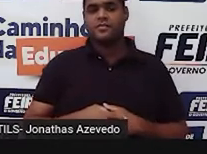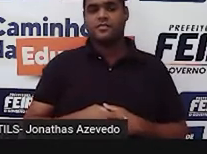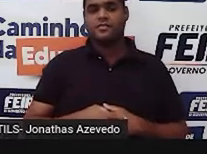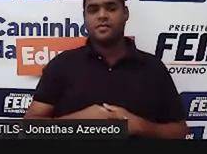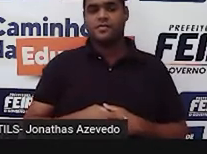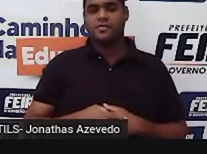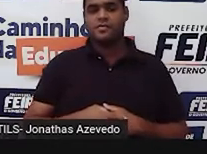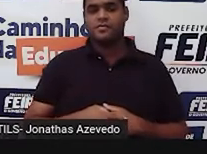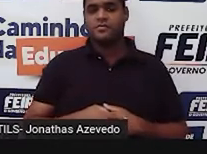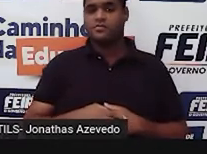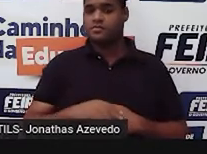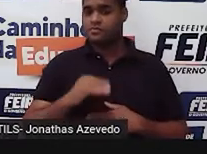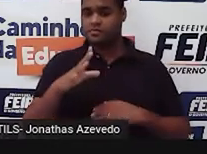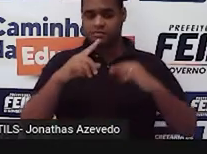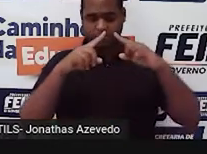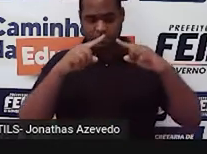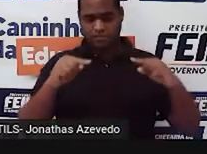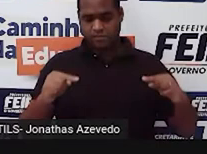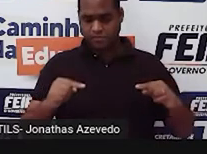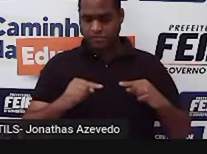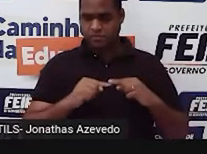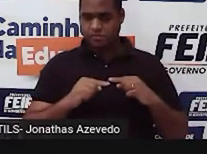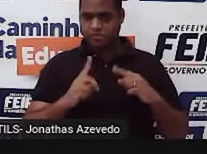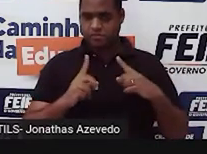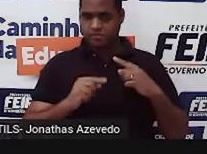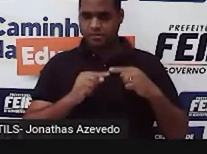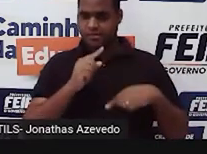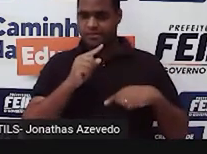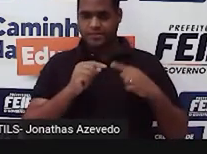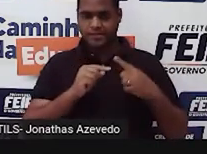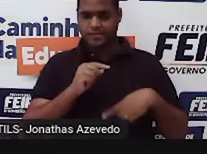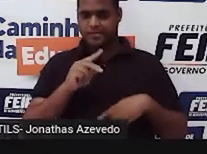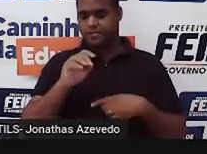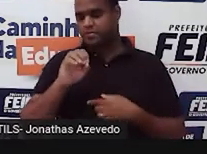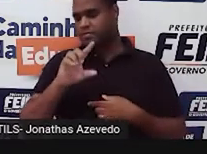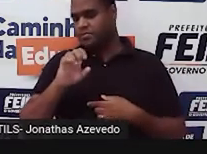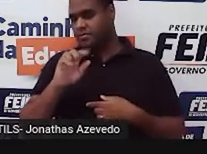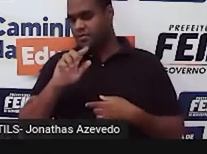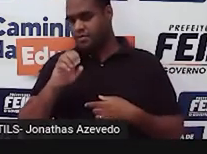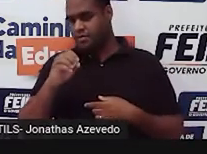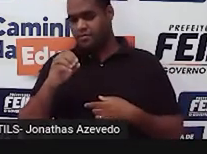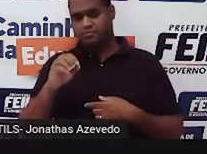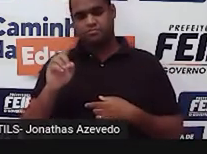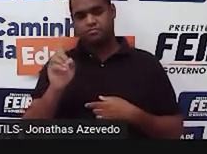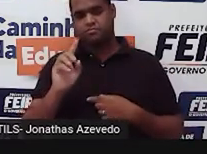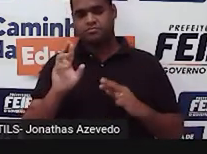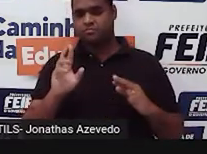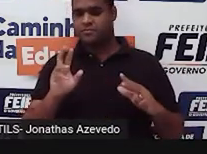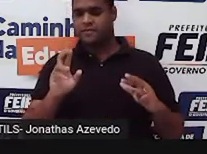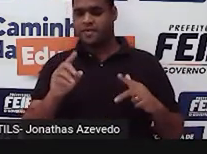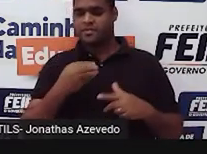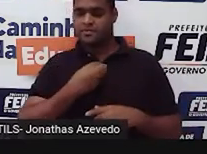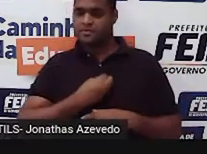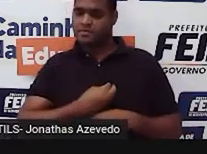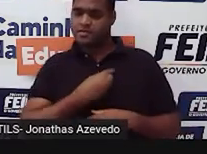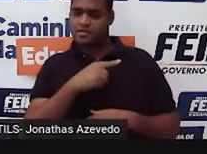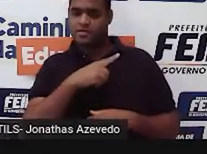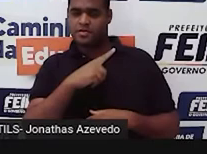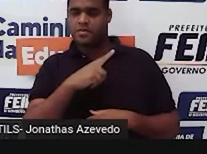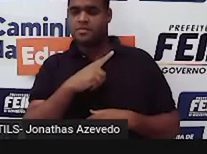O triângulo não é o polígono mais rígido que existe. Verdade